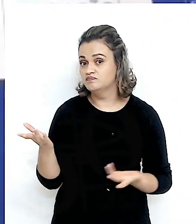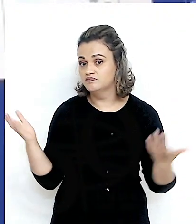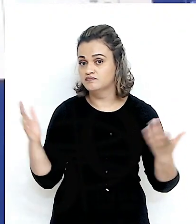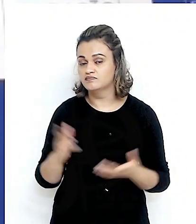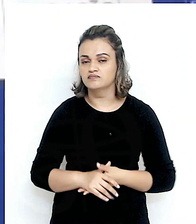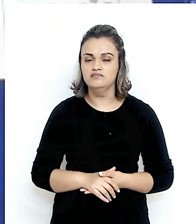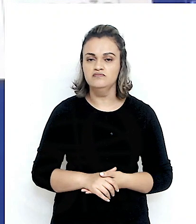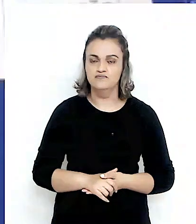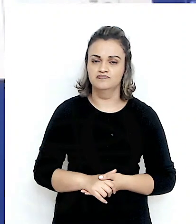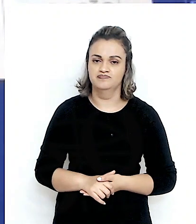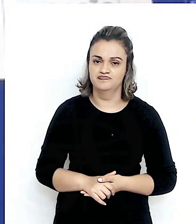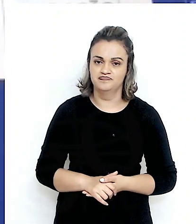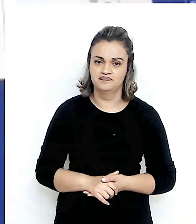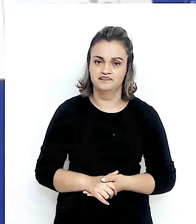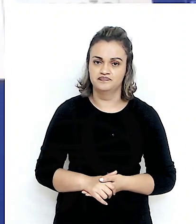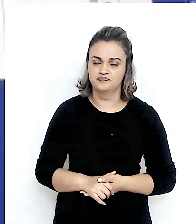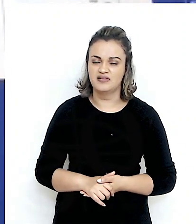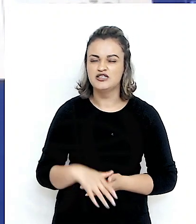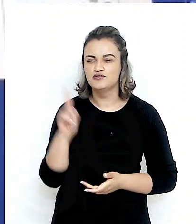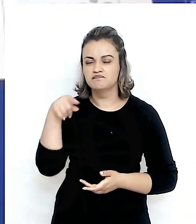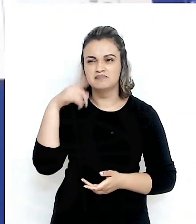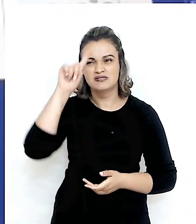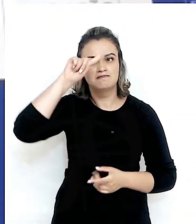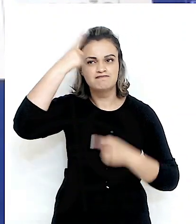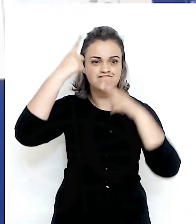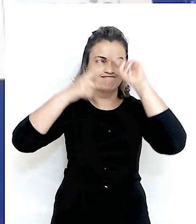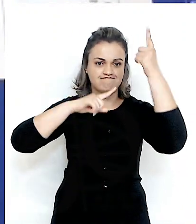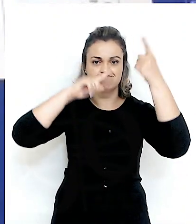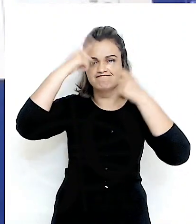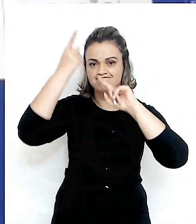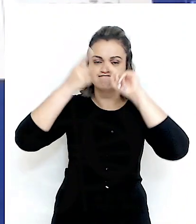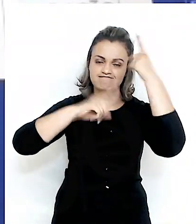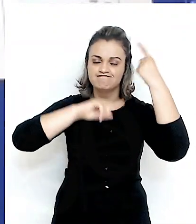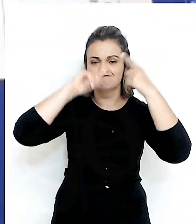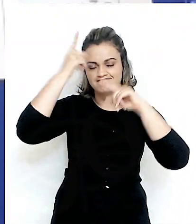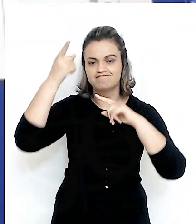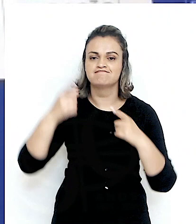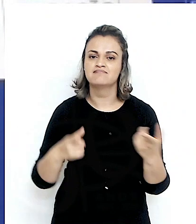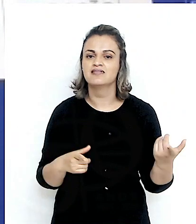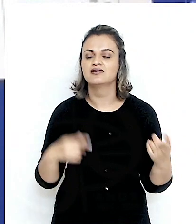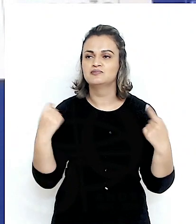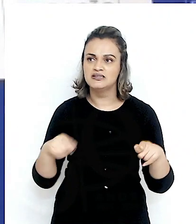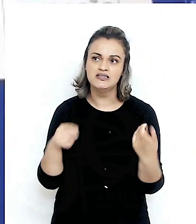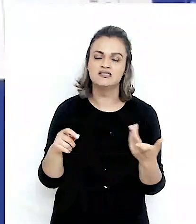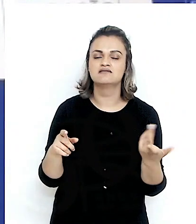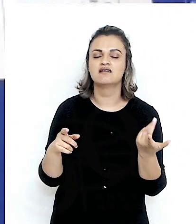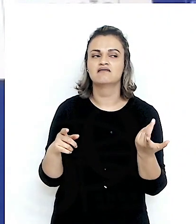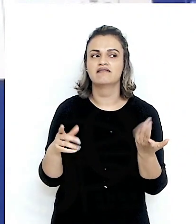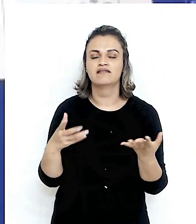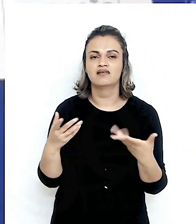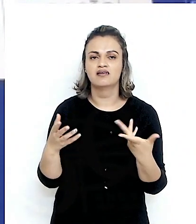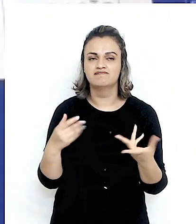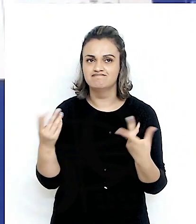criatividade, criatividade, ter, também fazer,